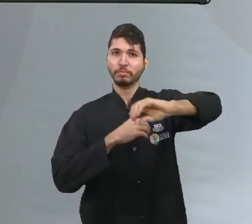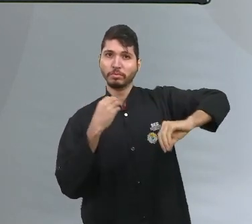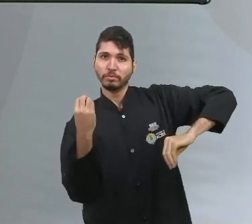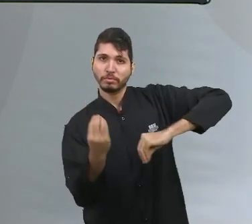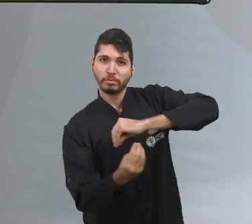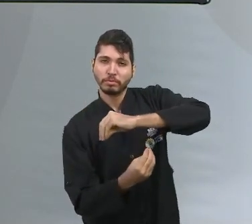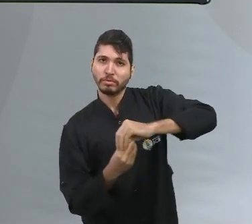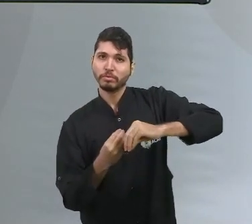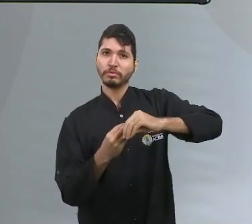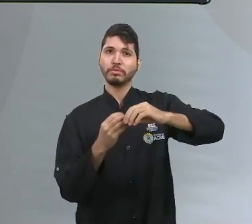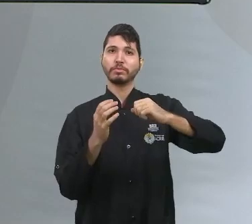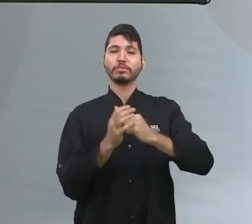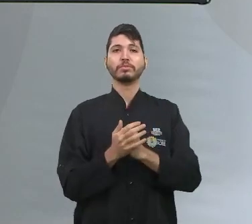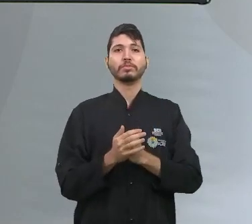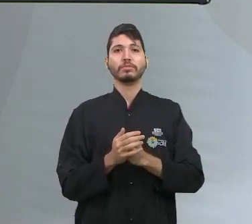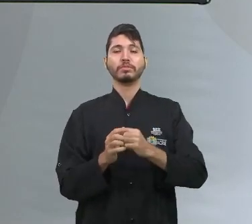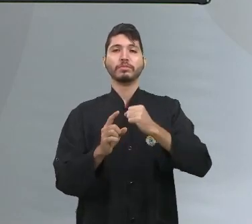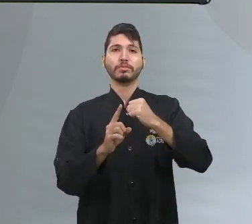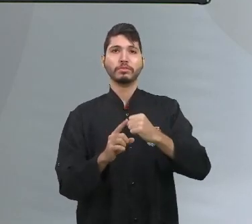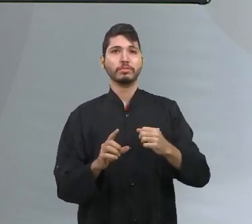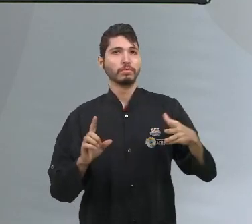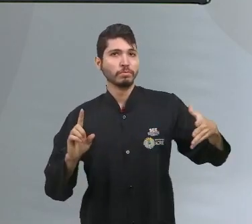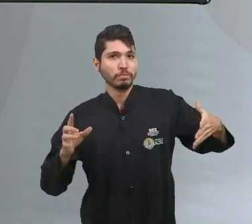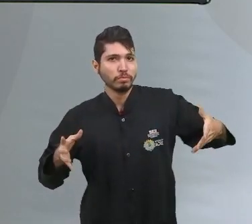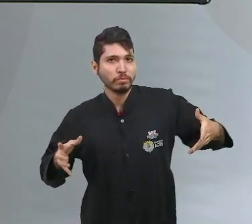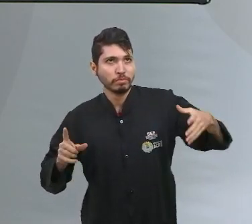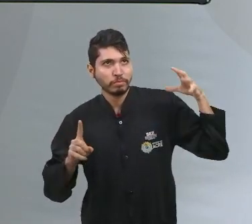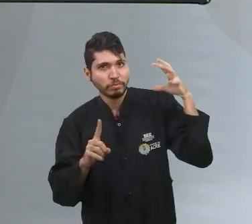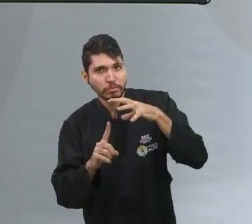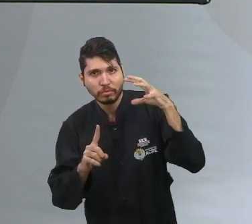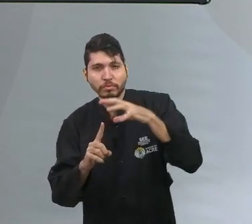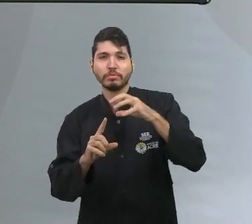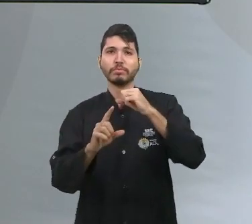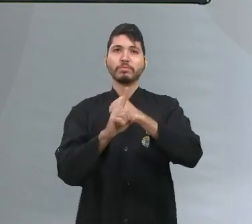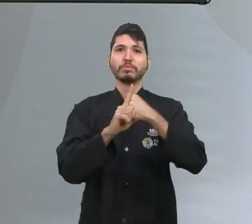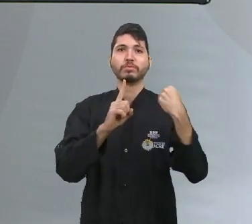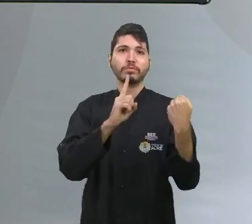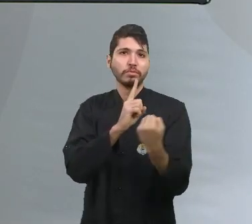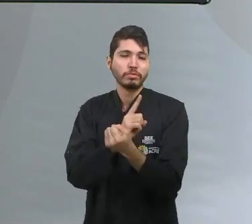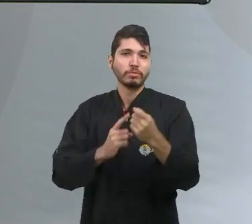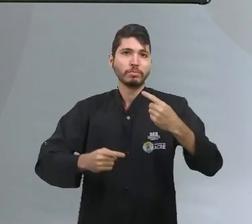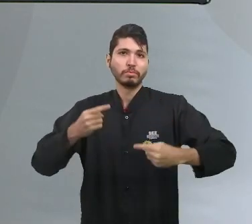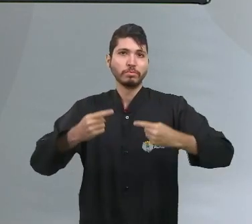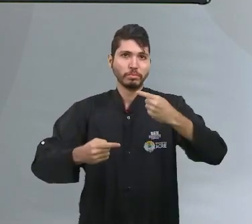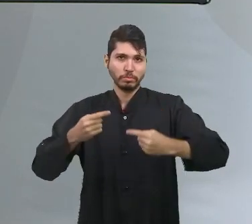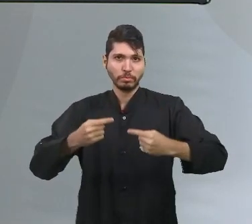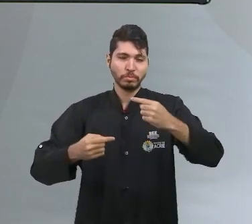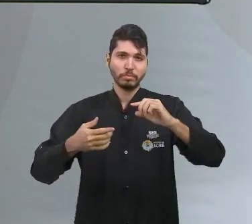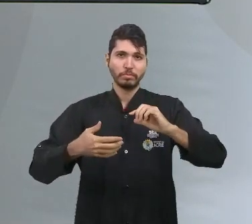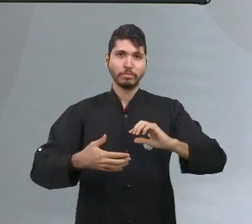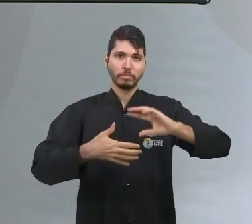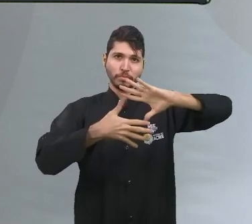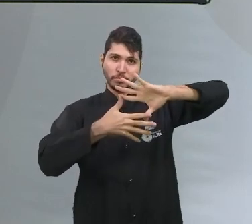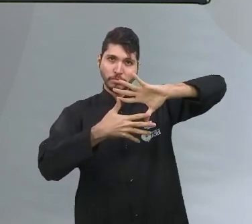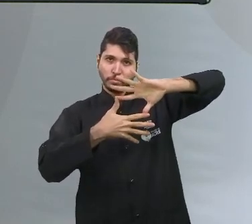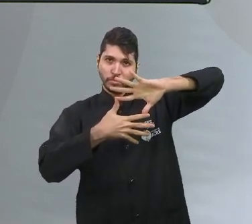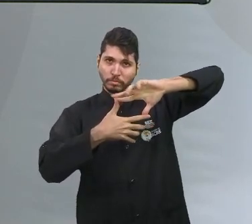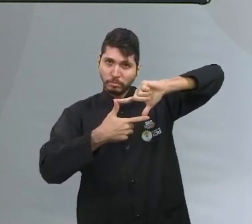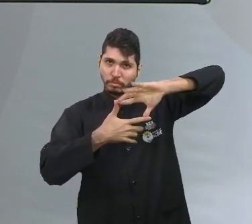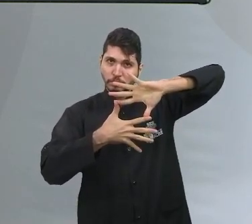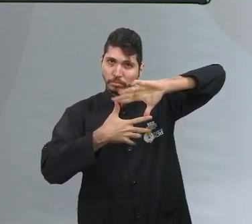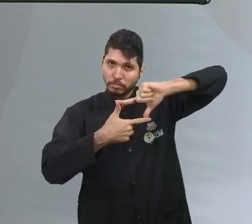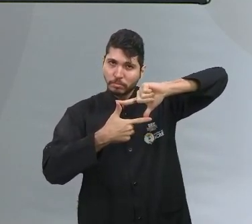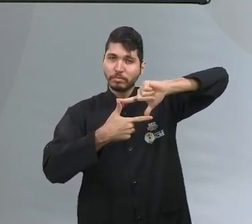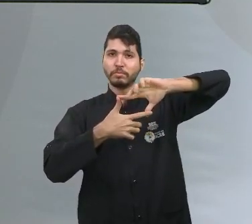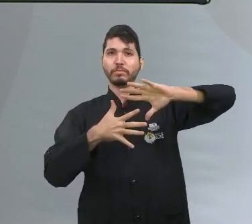social e político. Claro, dentro de uma perspectiva etnocêntrica. Porque o homem branco,